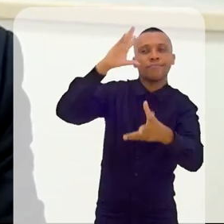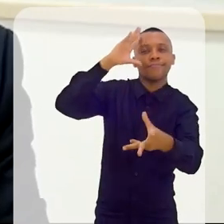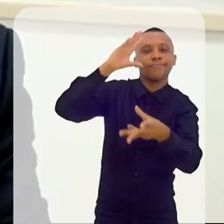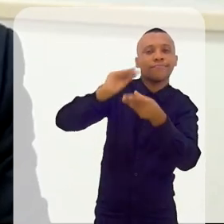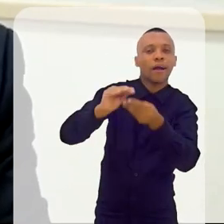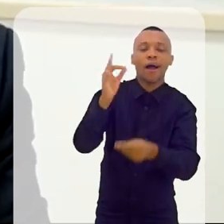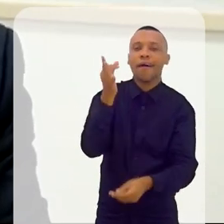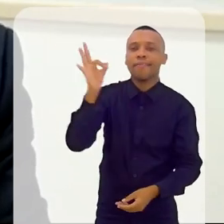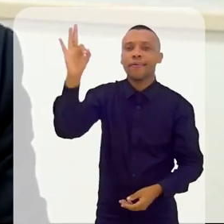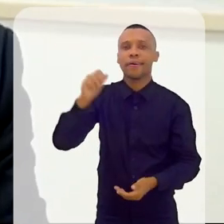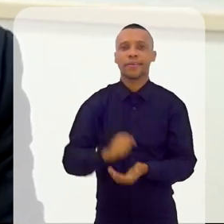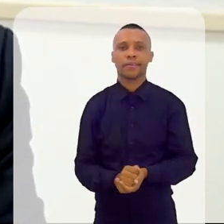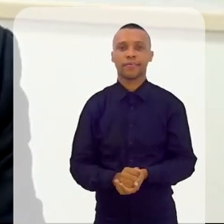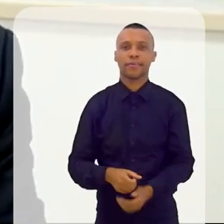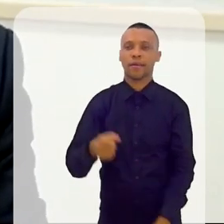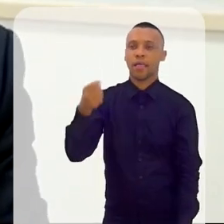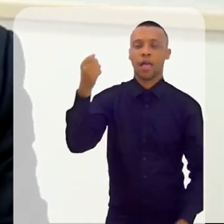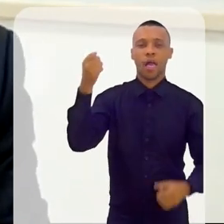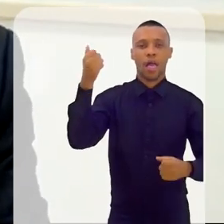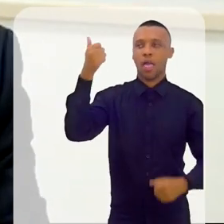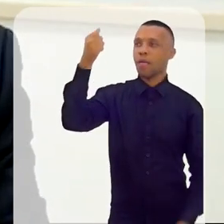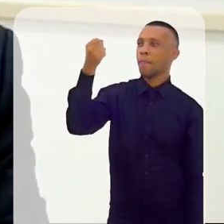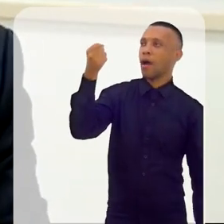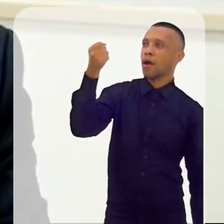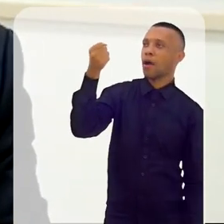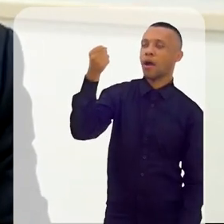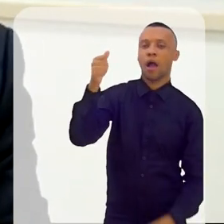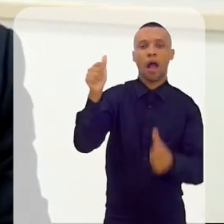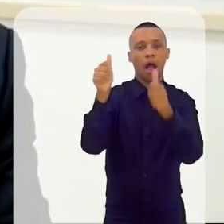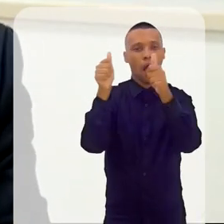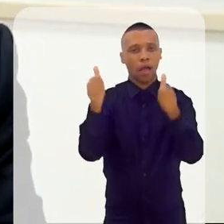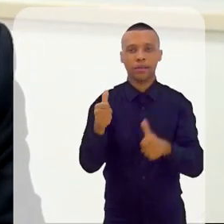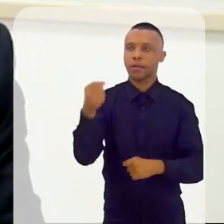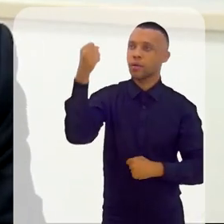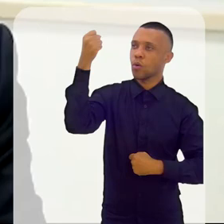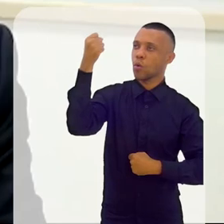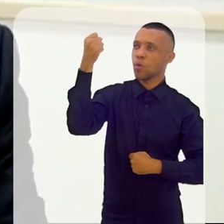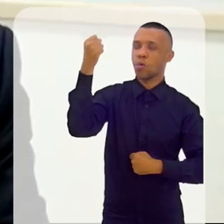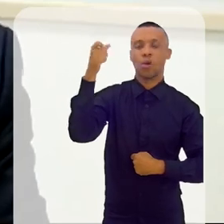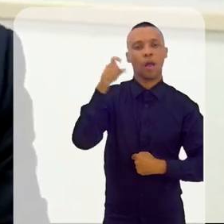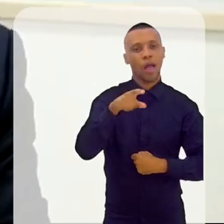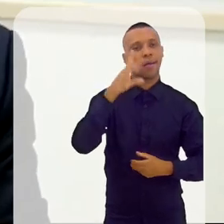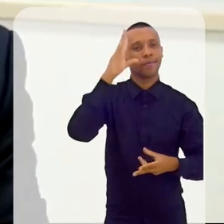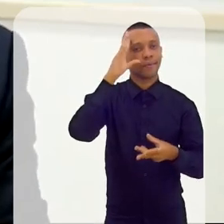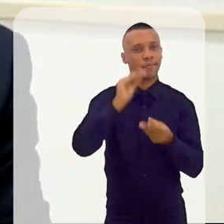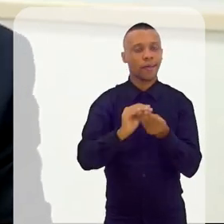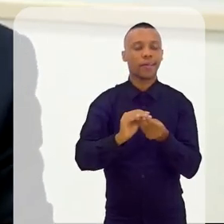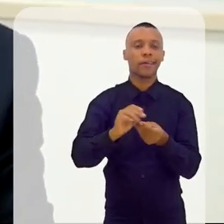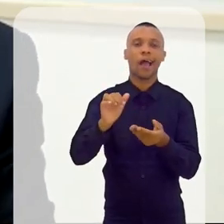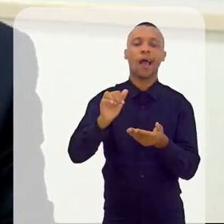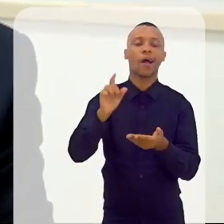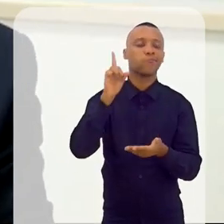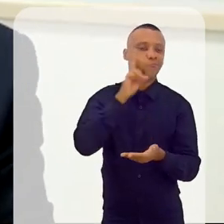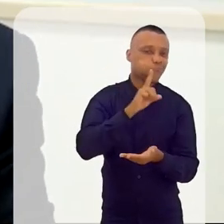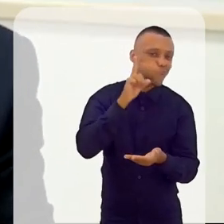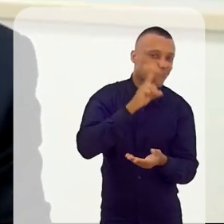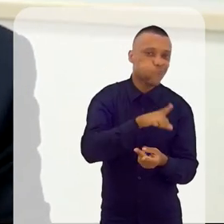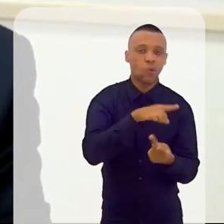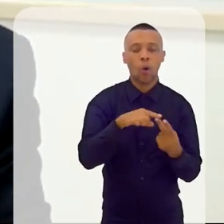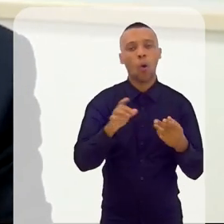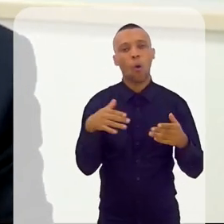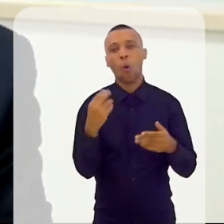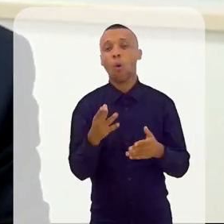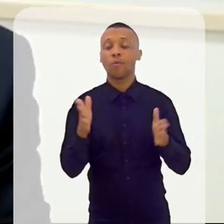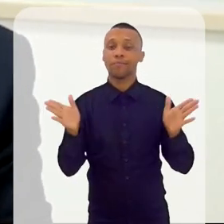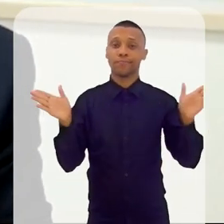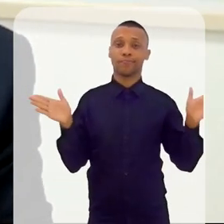Paris. Quando você vê a Estátua da Liberdade, ou mesmo quando você vê o nosso Cristo Redentor, você já sabe